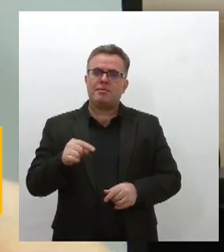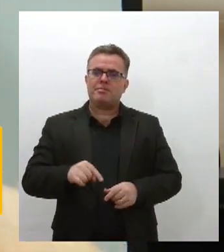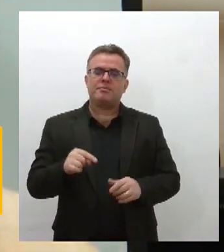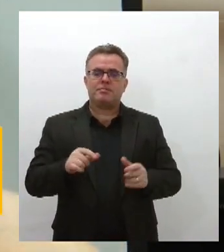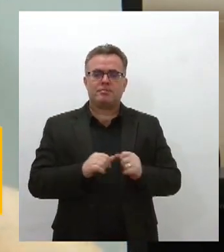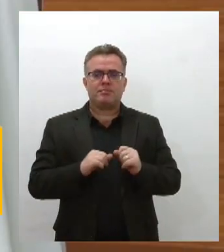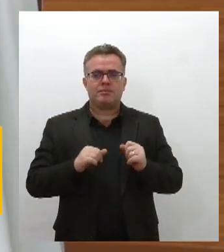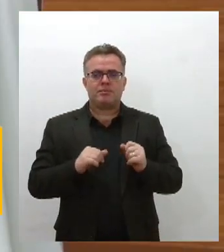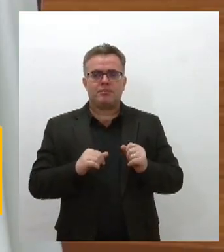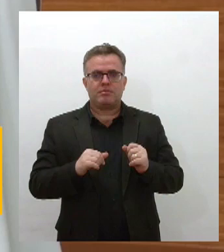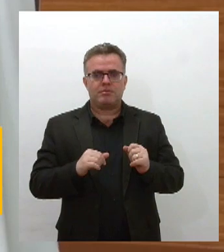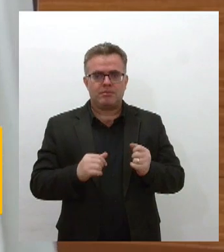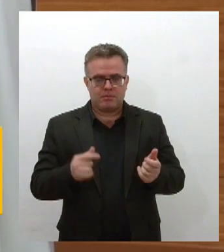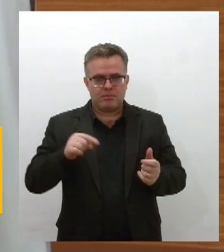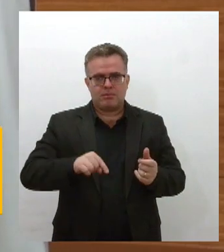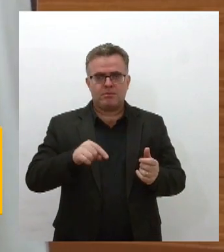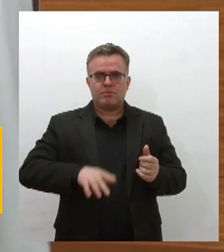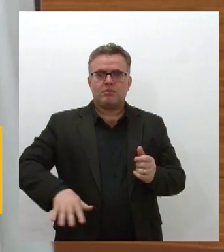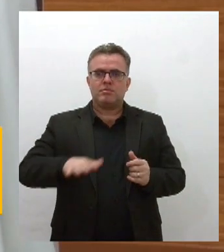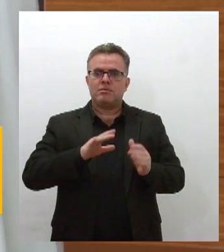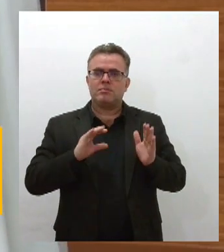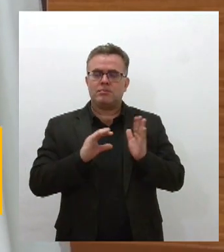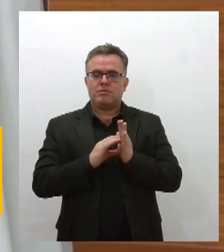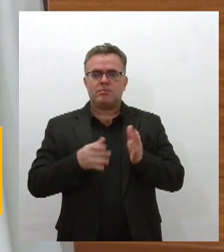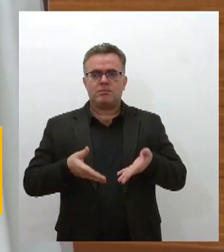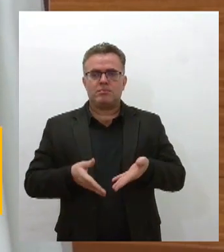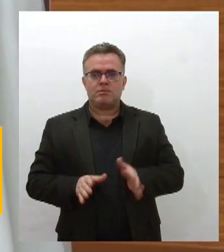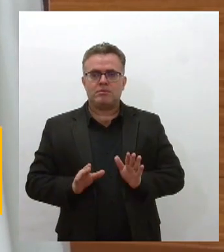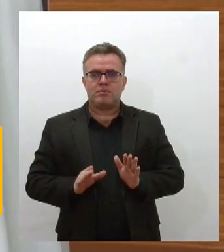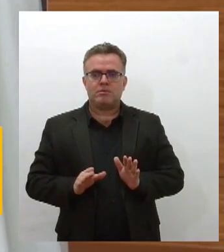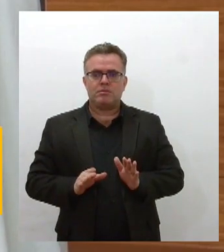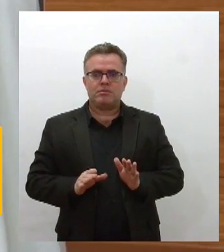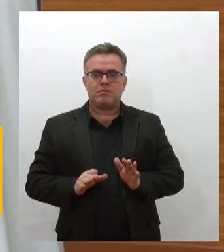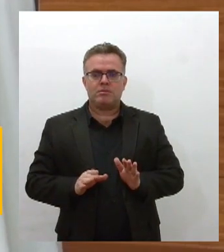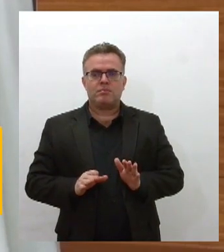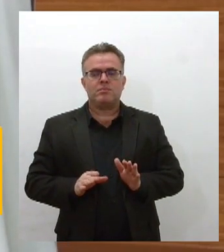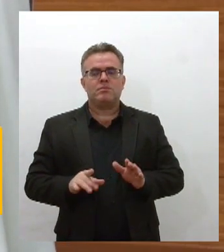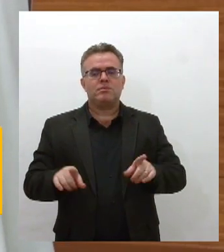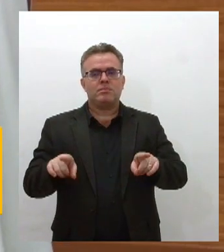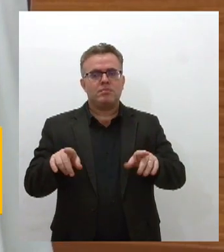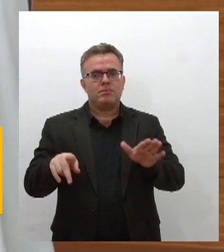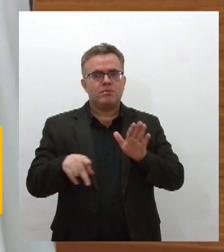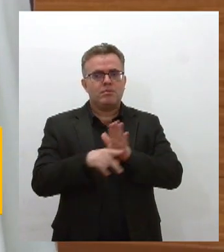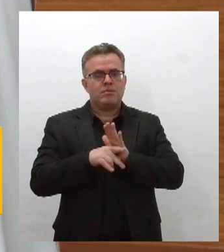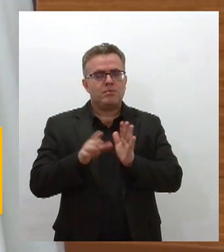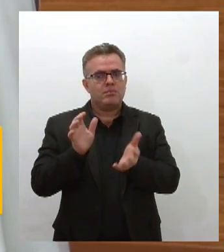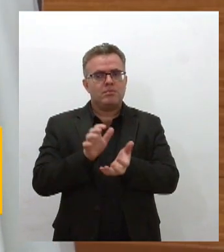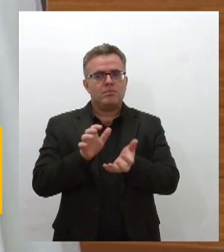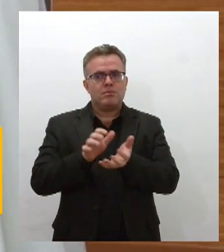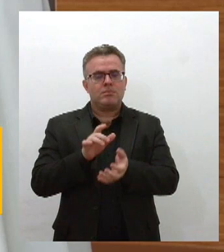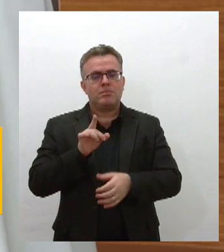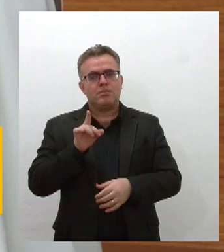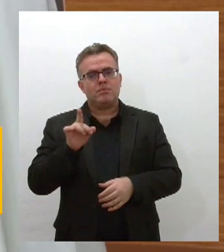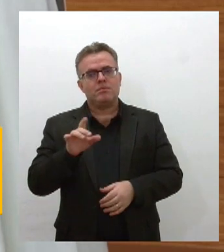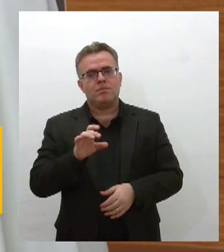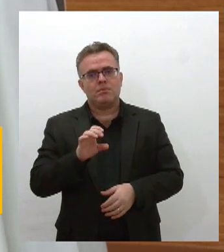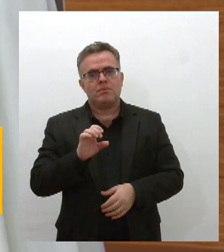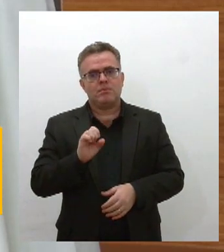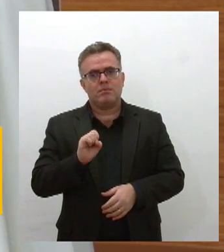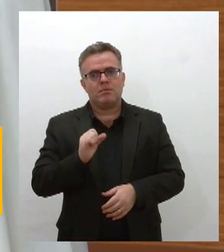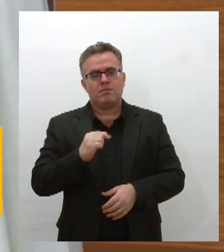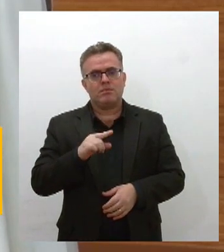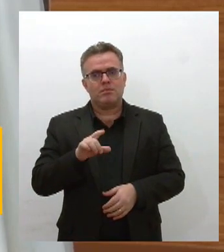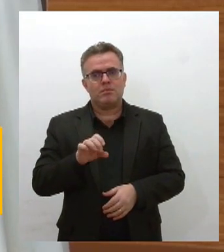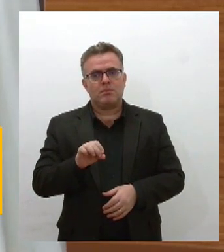Sergipe a nossa Aracajú Nascida em Camocim de São Félix em Pernambuco o freio Silimário Bezerra de